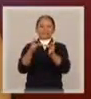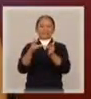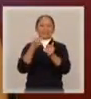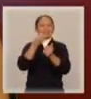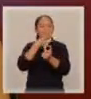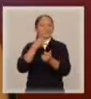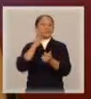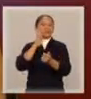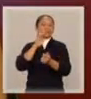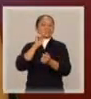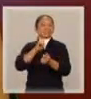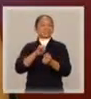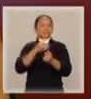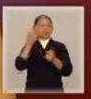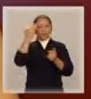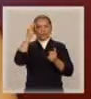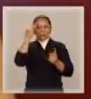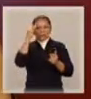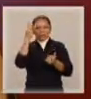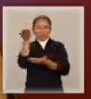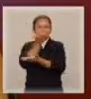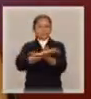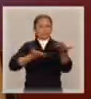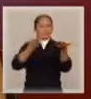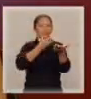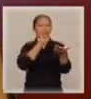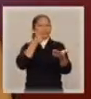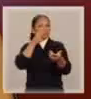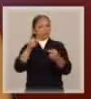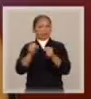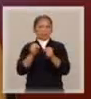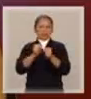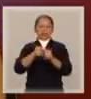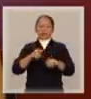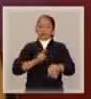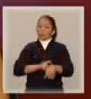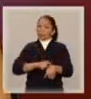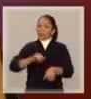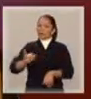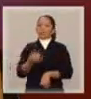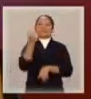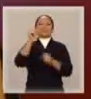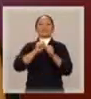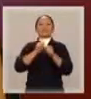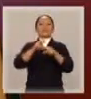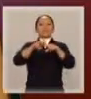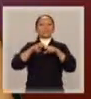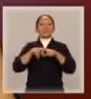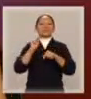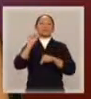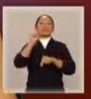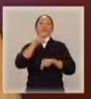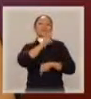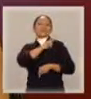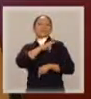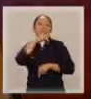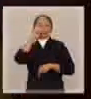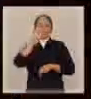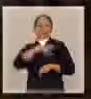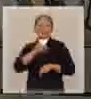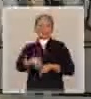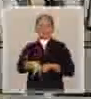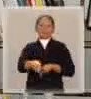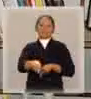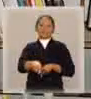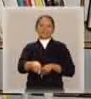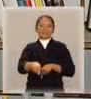entenderam como homem e como mulher, eles vão ter a oportunidade de ter um entendimento como pai e mãe de determinadas crianças.